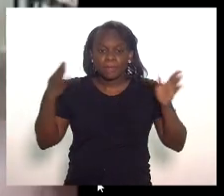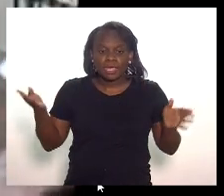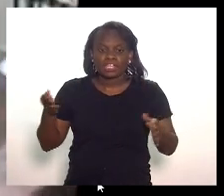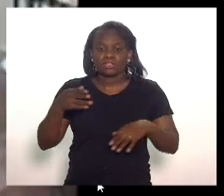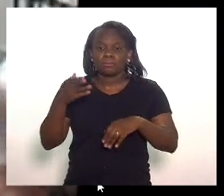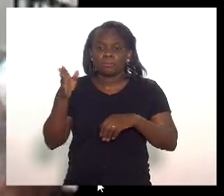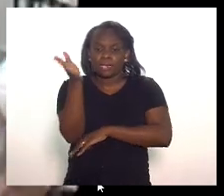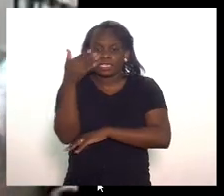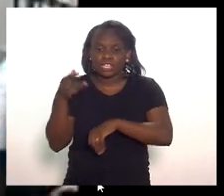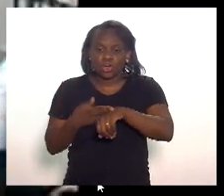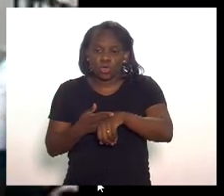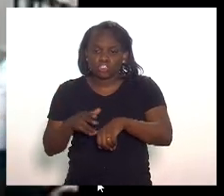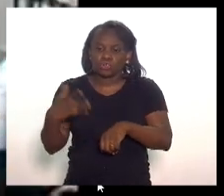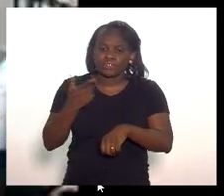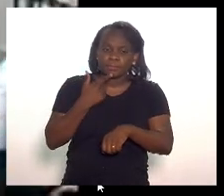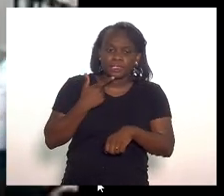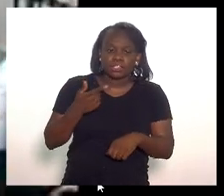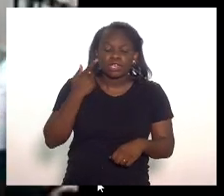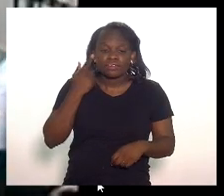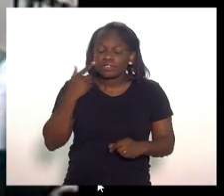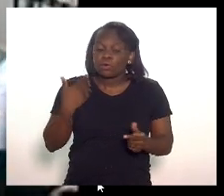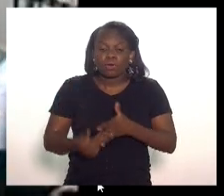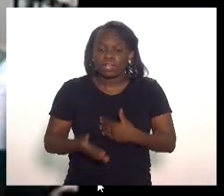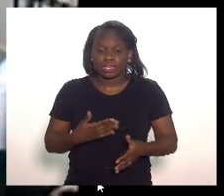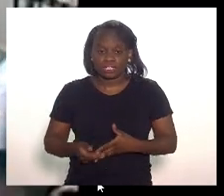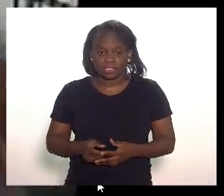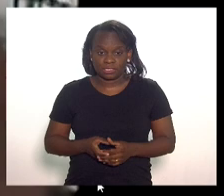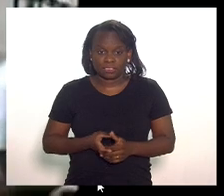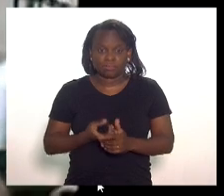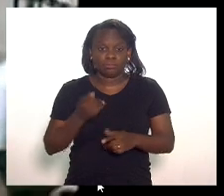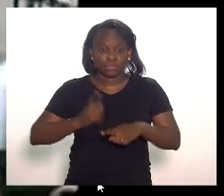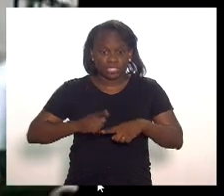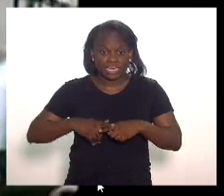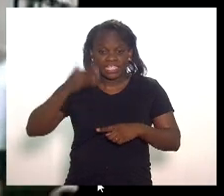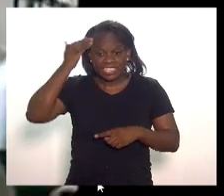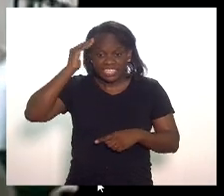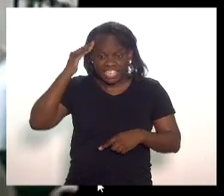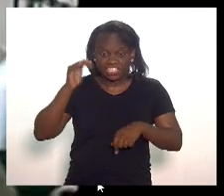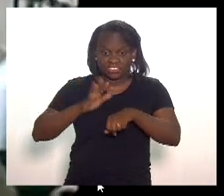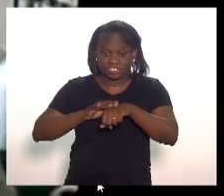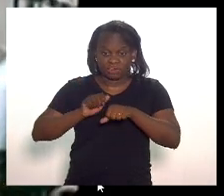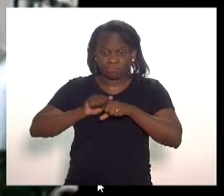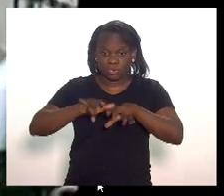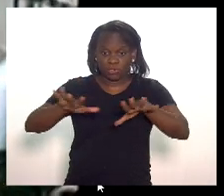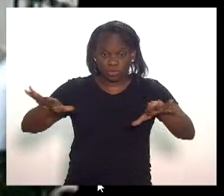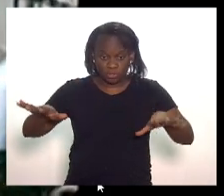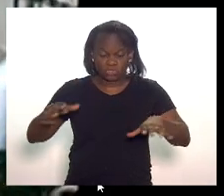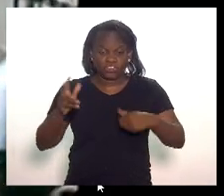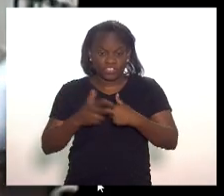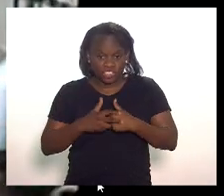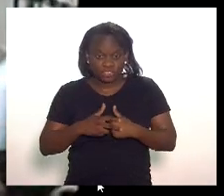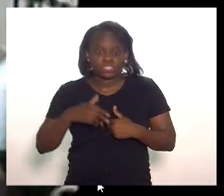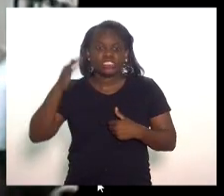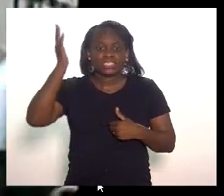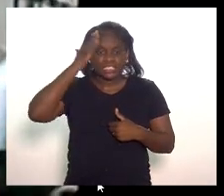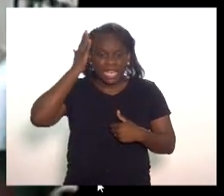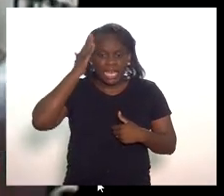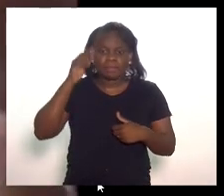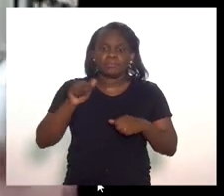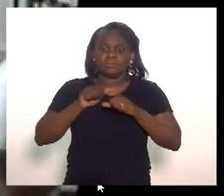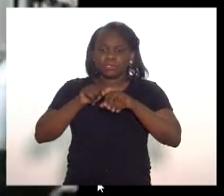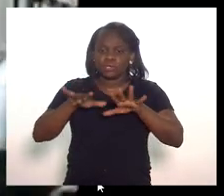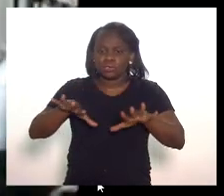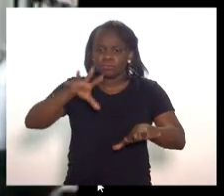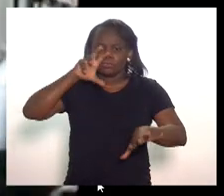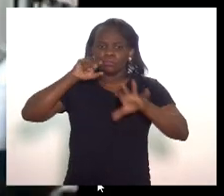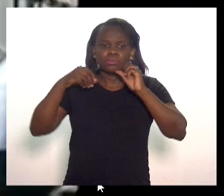bandeira roxa ou em bandeira vermelha qualquer um porque quem entende de transmissão de vírus quem sabe que o que faz o vírus respiratório